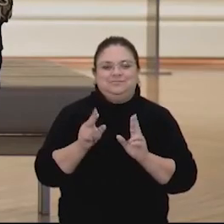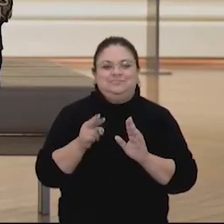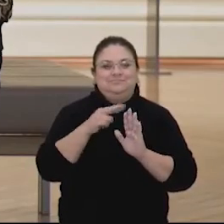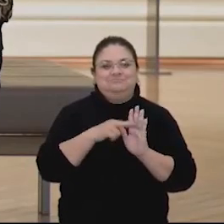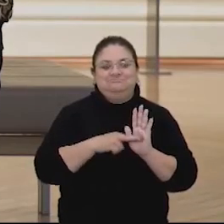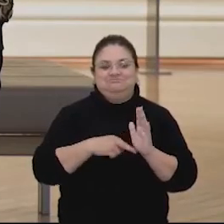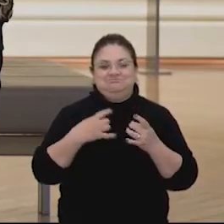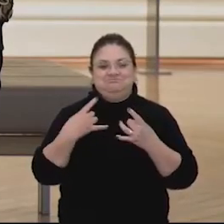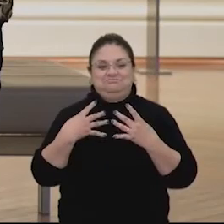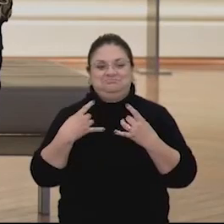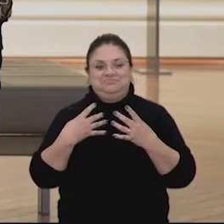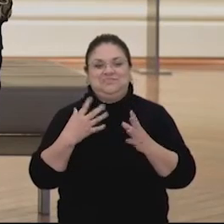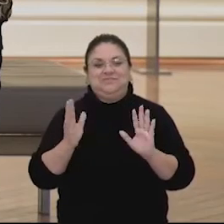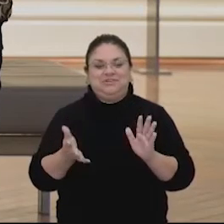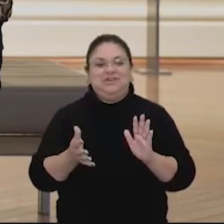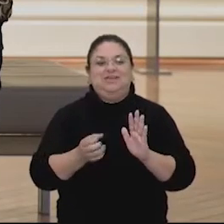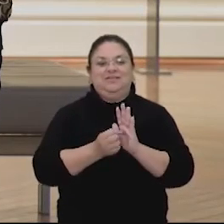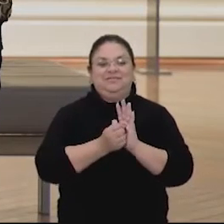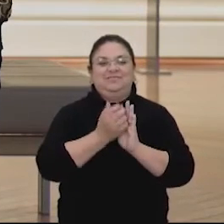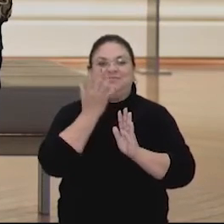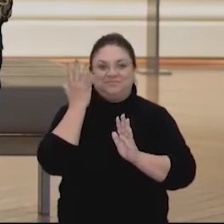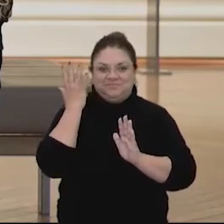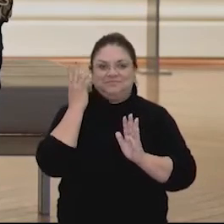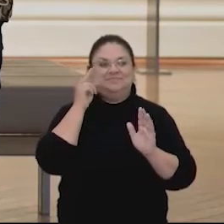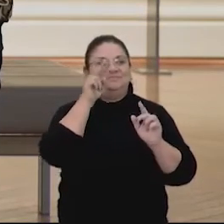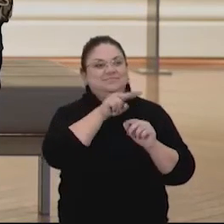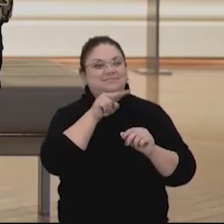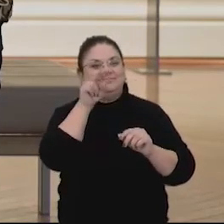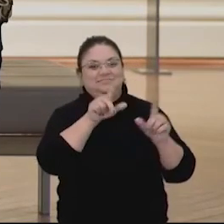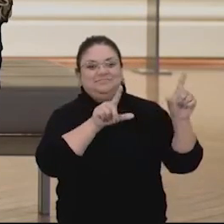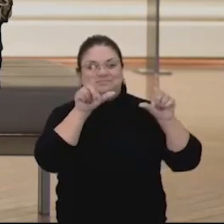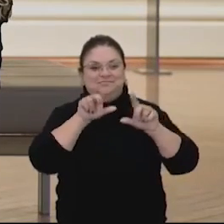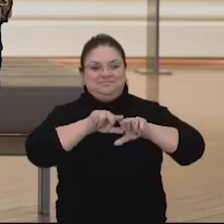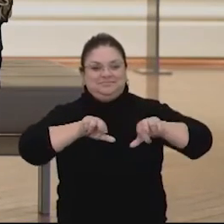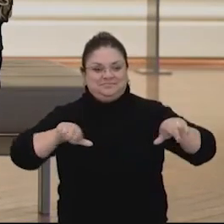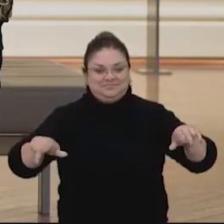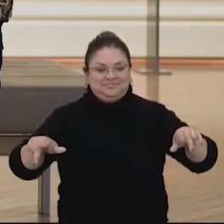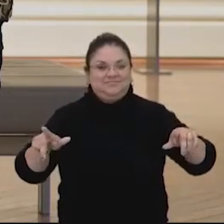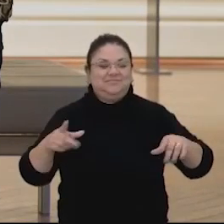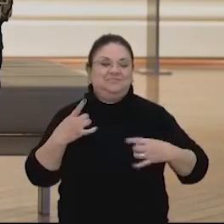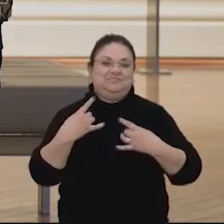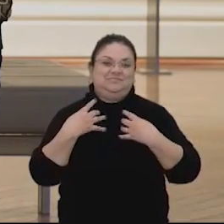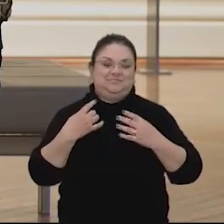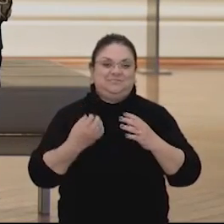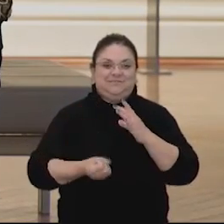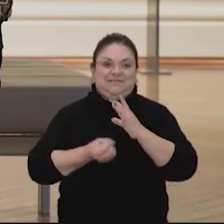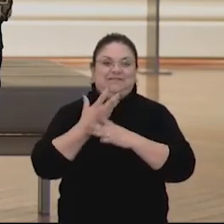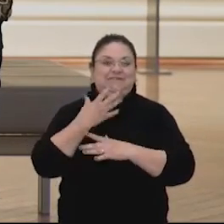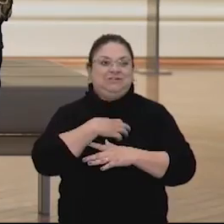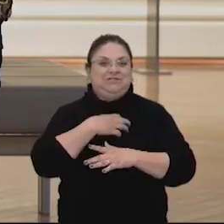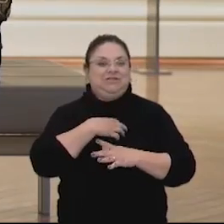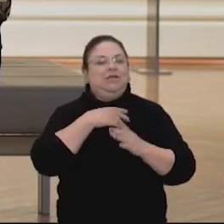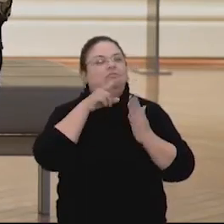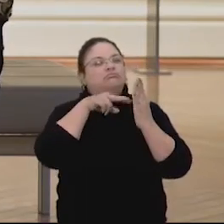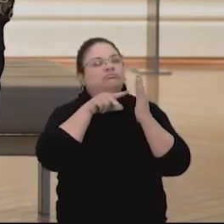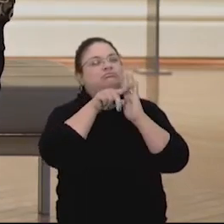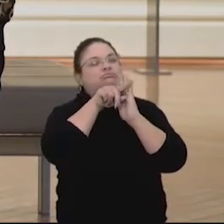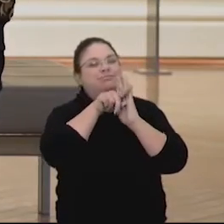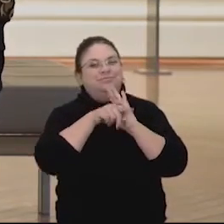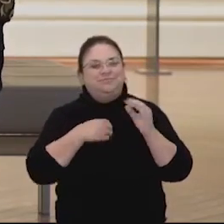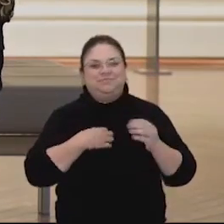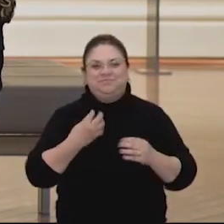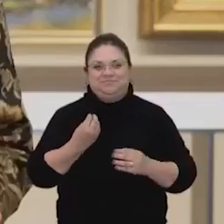automático, De tanto que a gente fez leitura de imagem na faculdade, a gente acaba criando o nosso repertório, nosso script. Porque